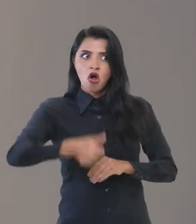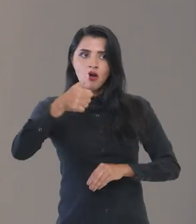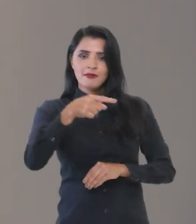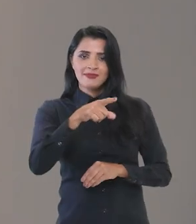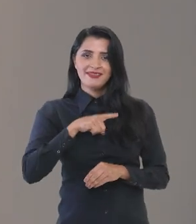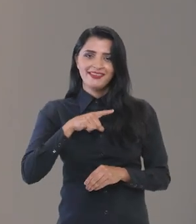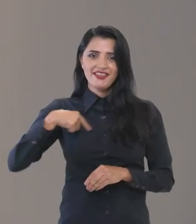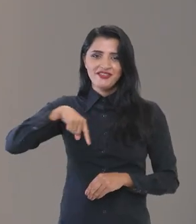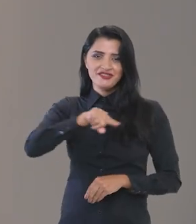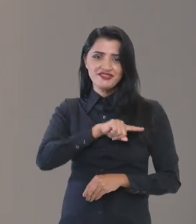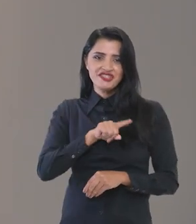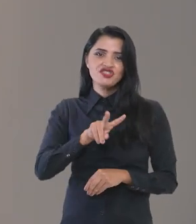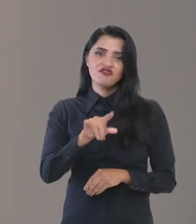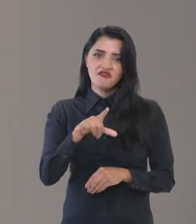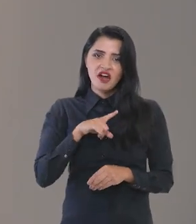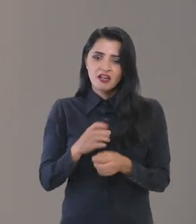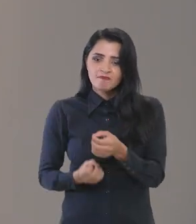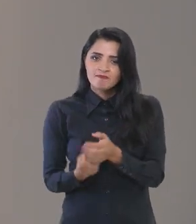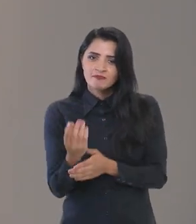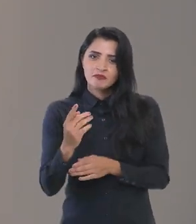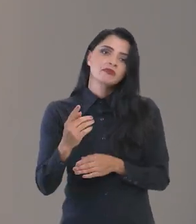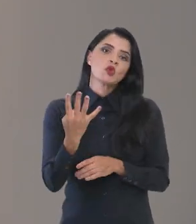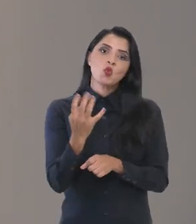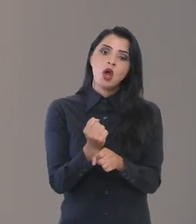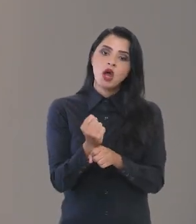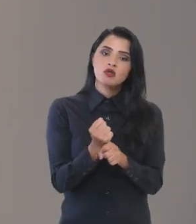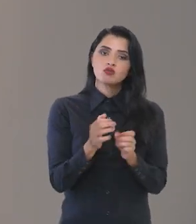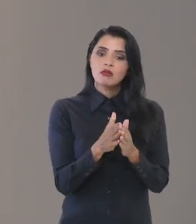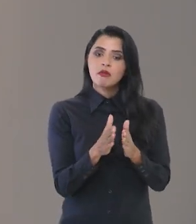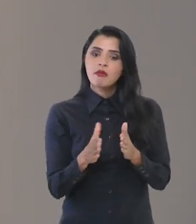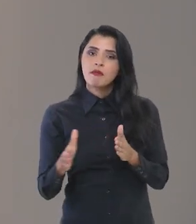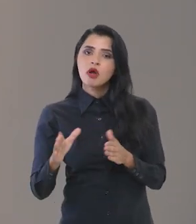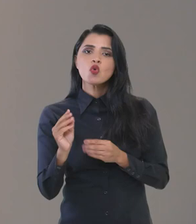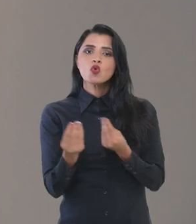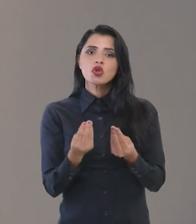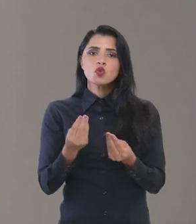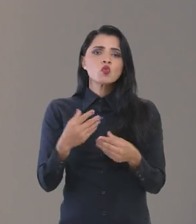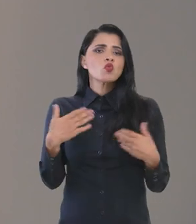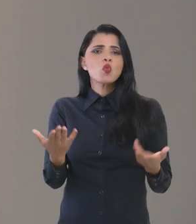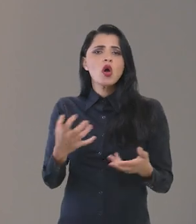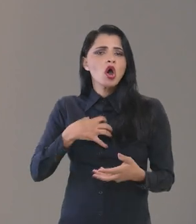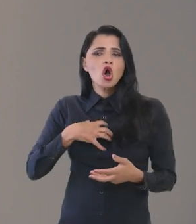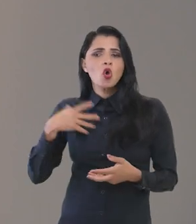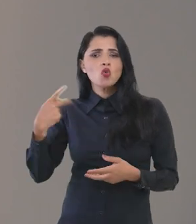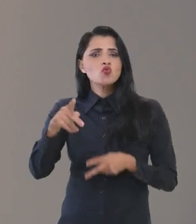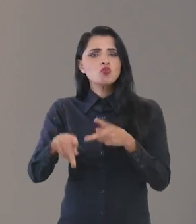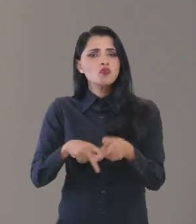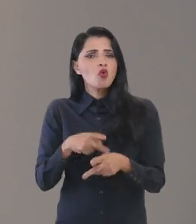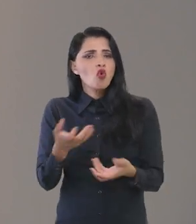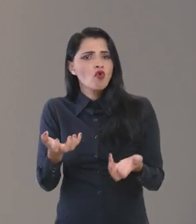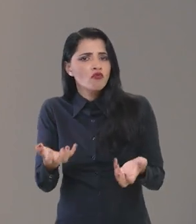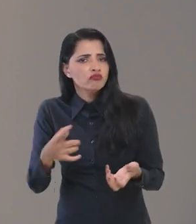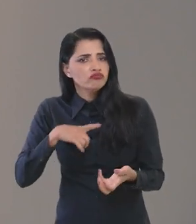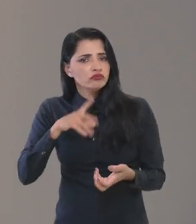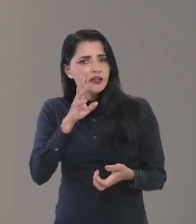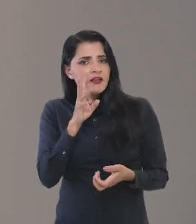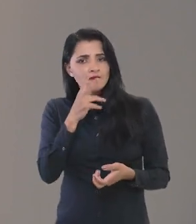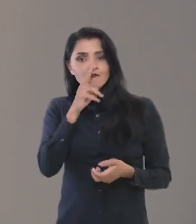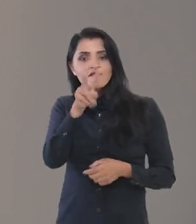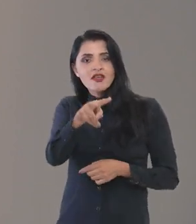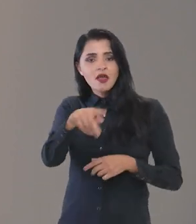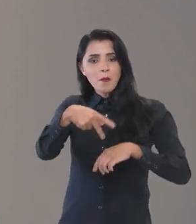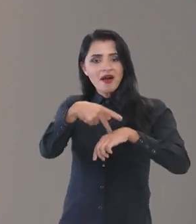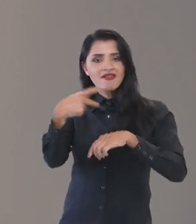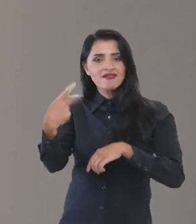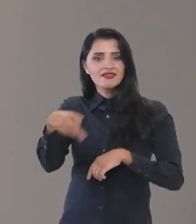dando. E dessa forma, nós vamos desenhando, né, nos próximos quatro anos, de que forma o povo brasileiro gostaria de